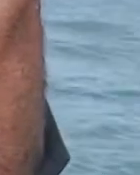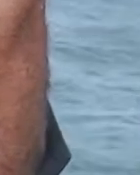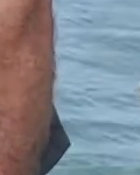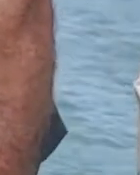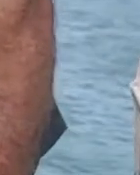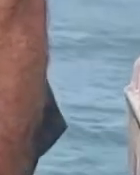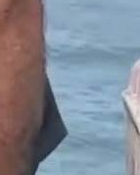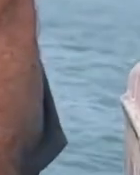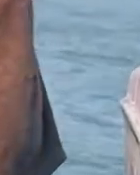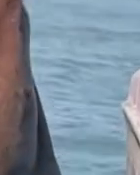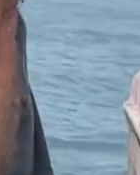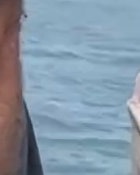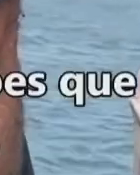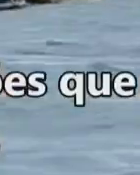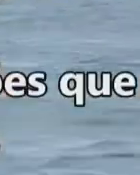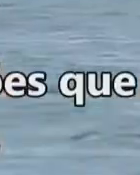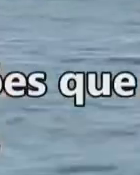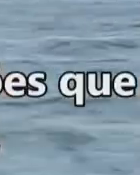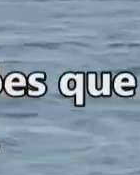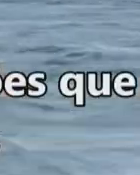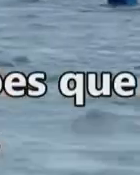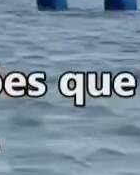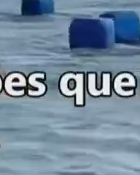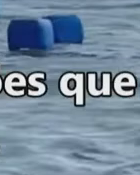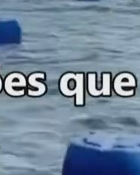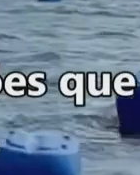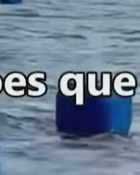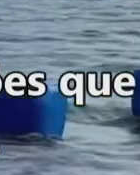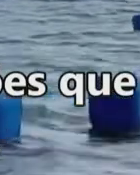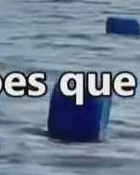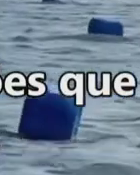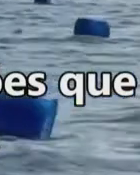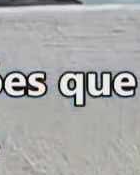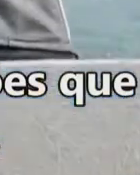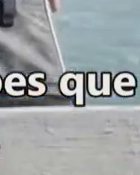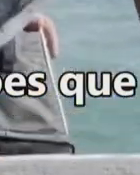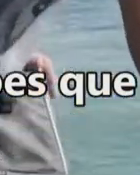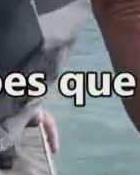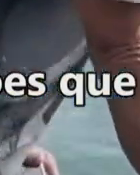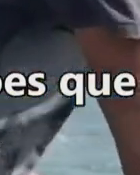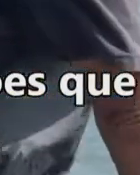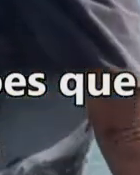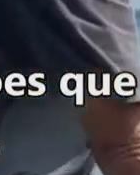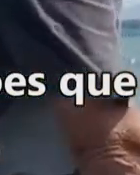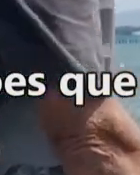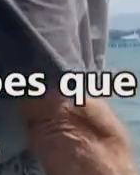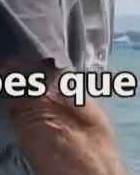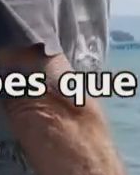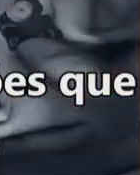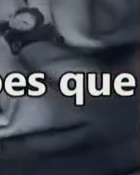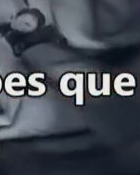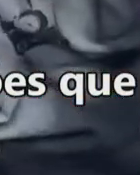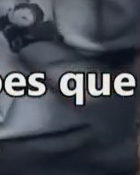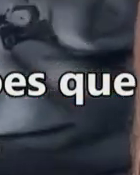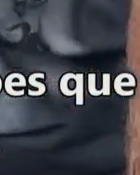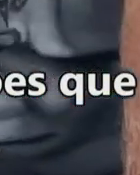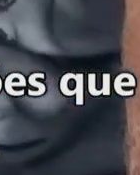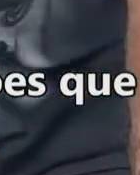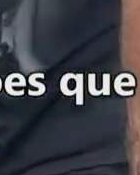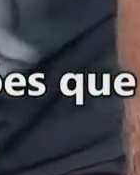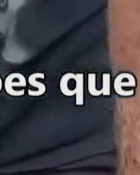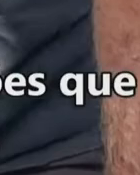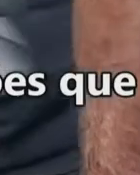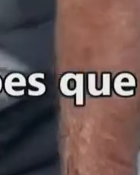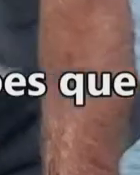da cultura da macroalga. As algas são utilizadas nas mais variadas aplicações que vão desde a indústria